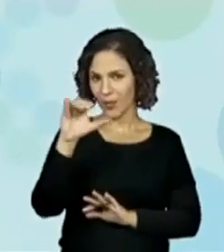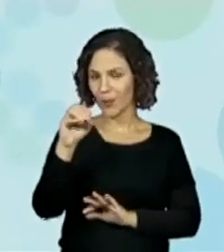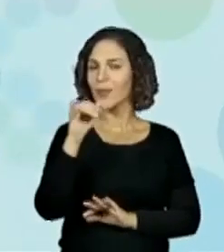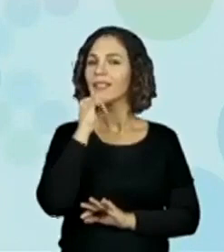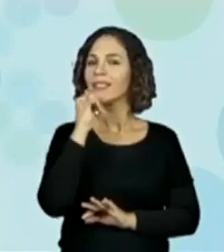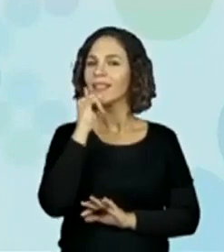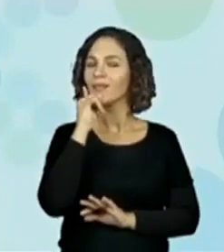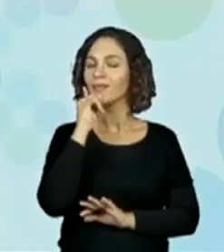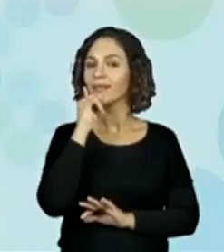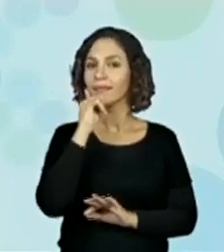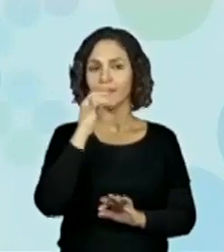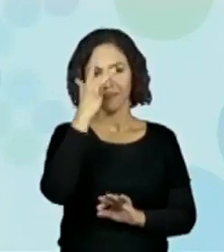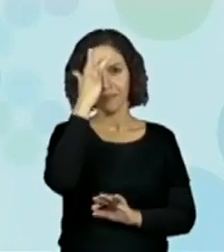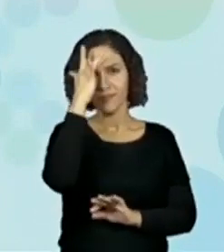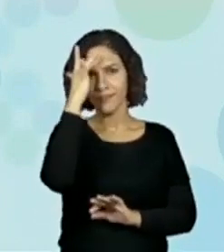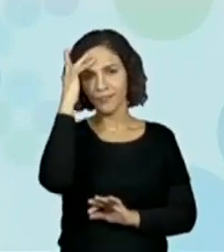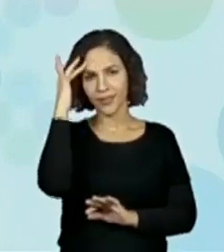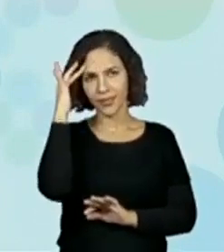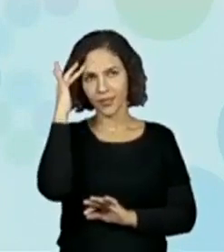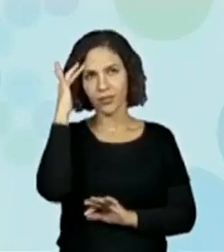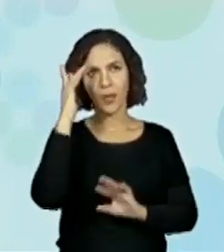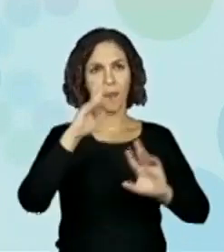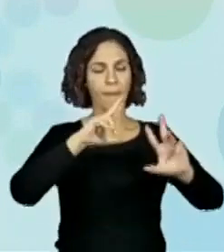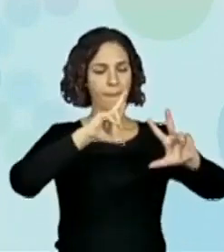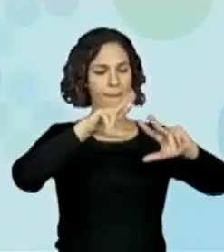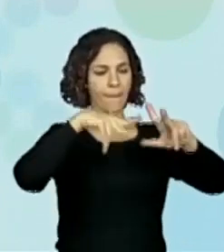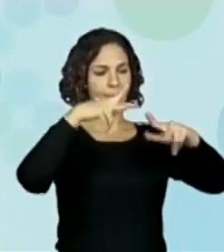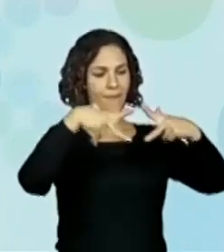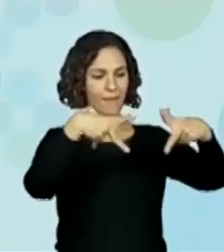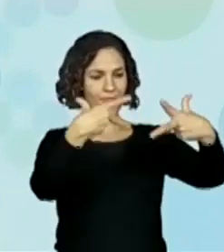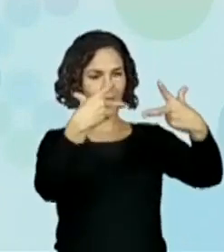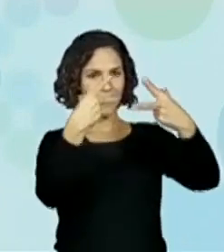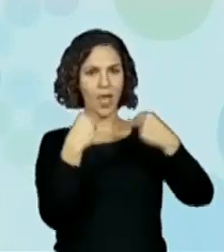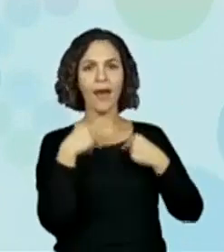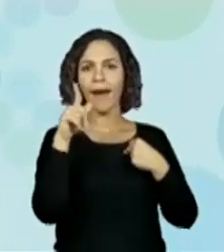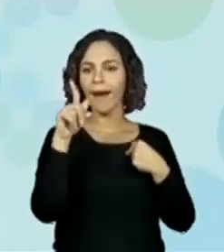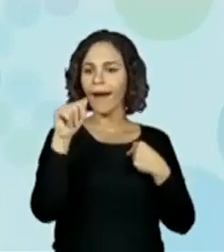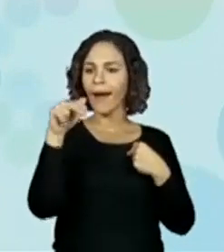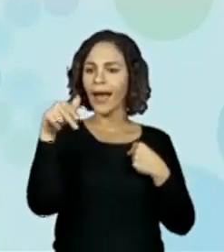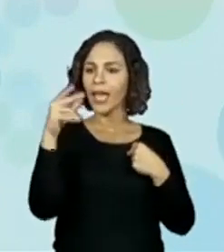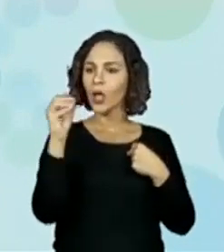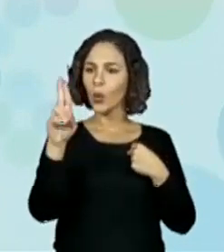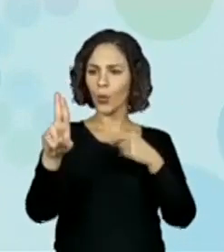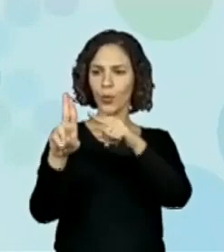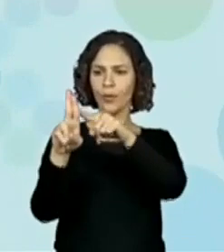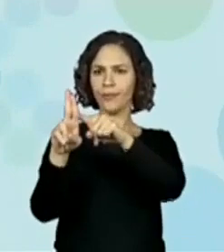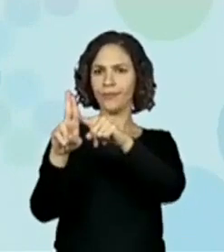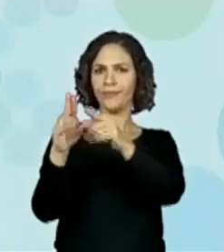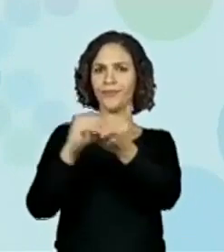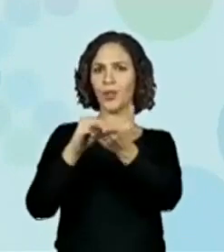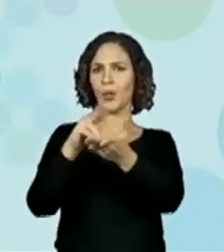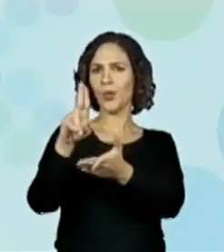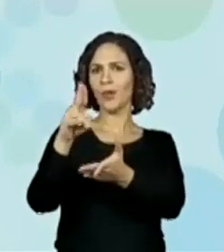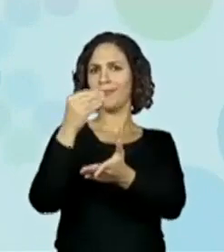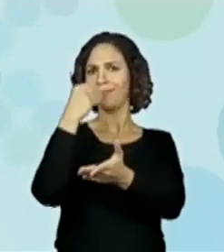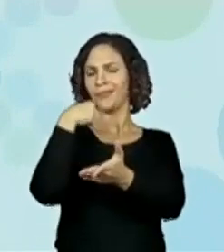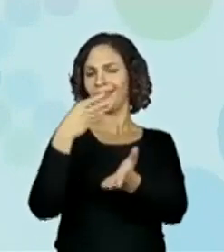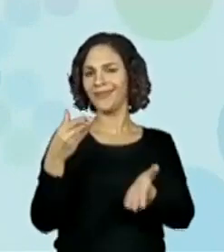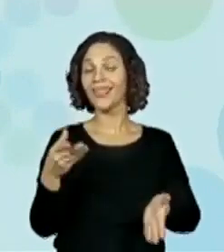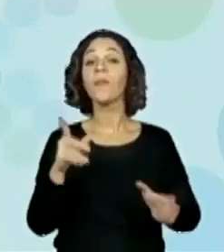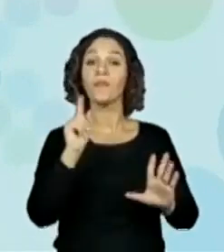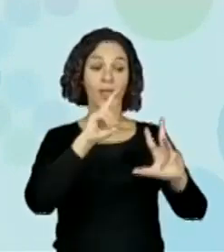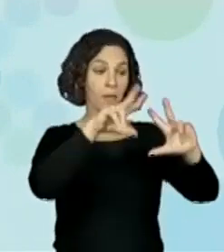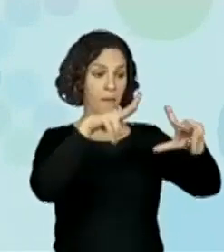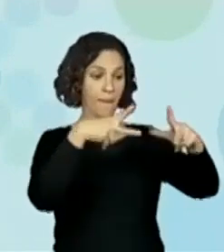ganhou, ganhou, não ganhou, né, gente? Faltou aqui o U aqui, ganhou sete caixas de bombons e